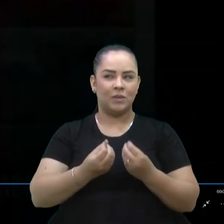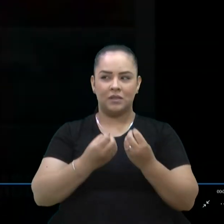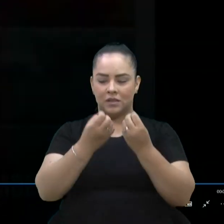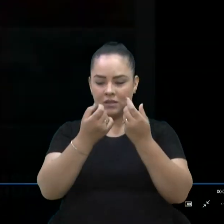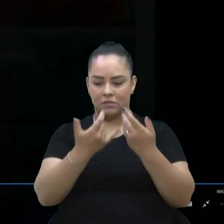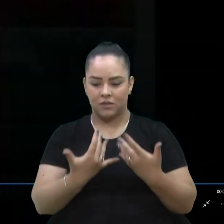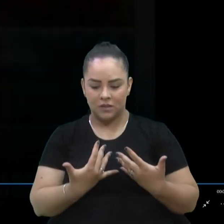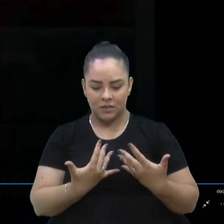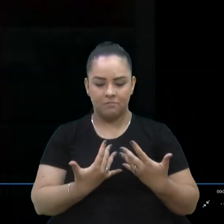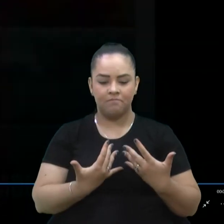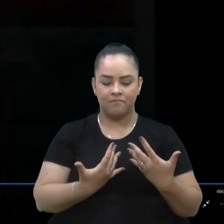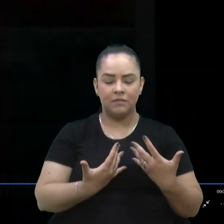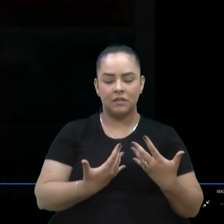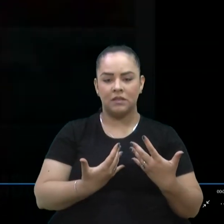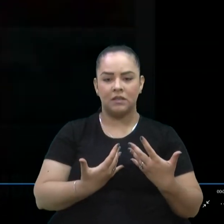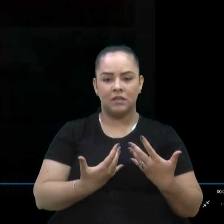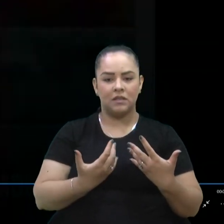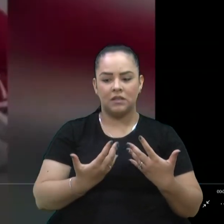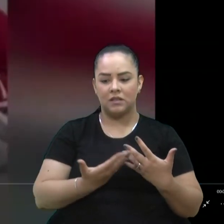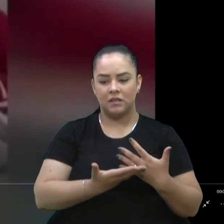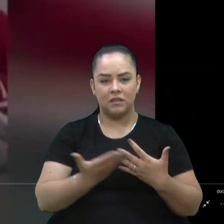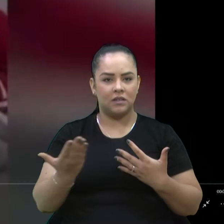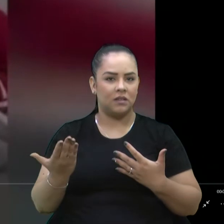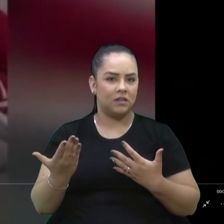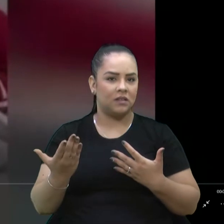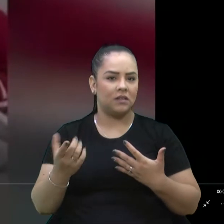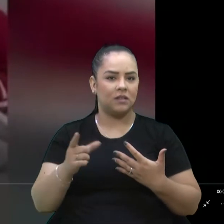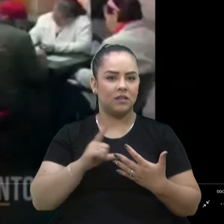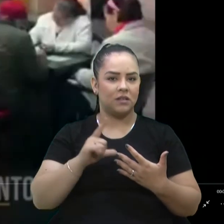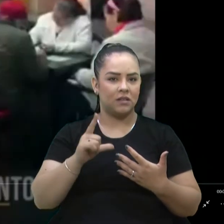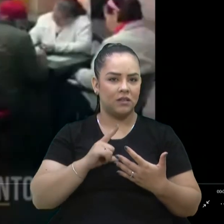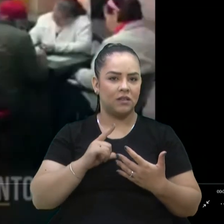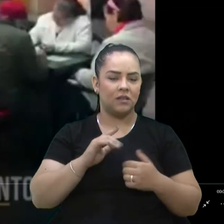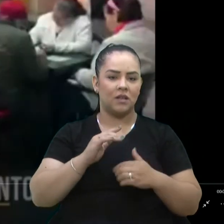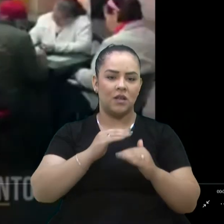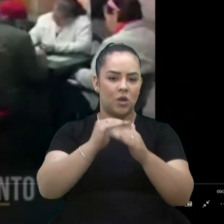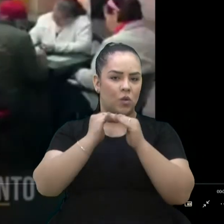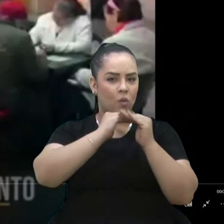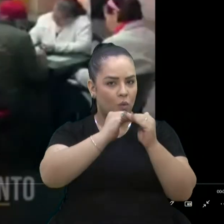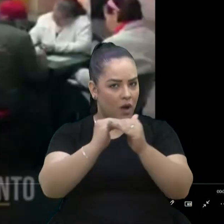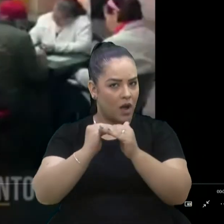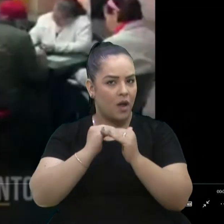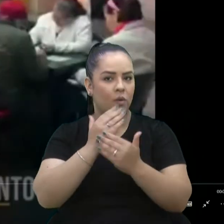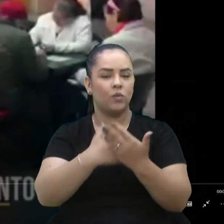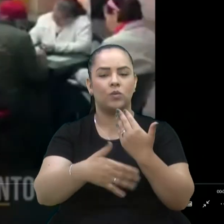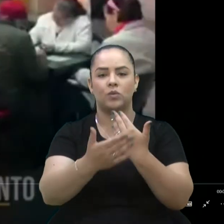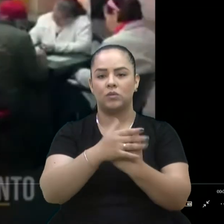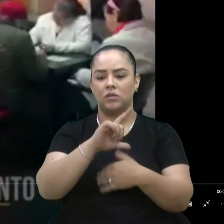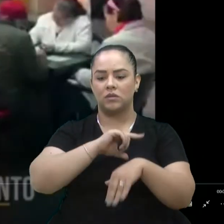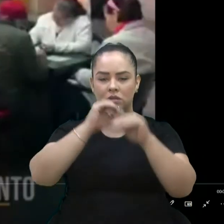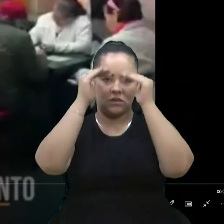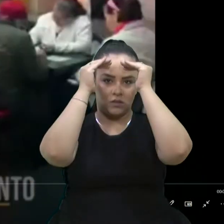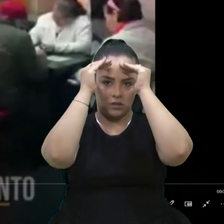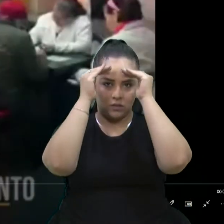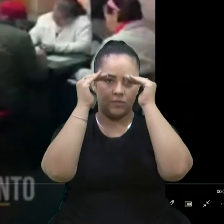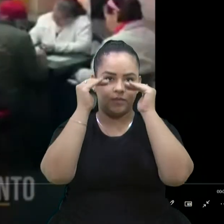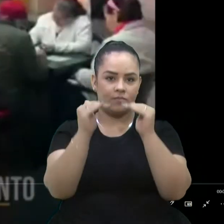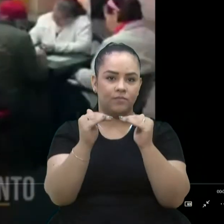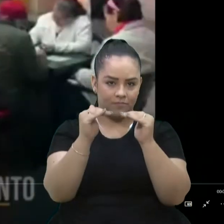forma que fique igualitário para todos, que todos se respeitem.